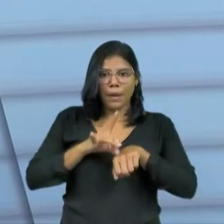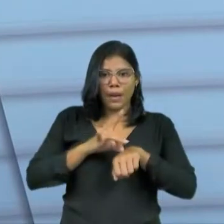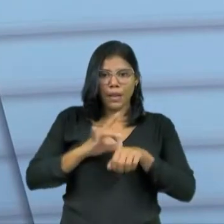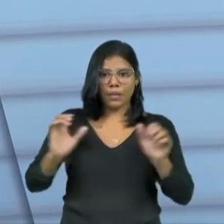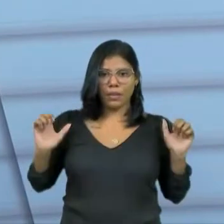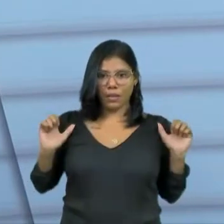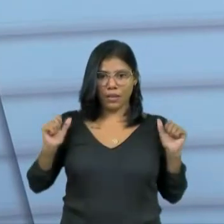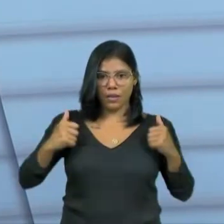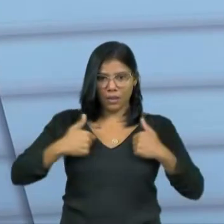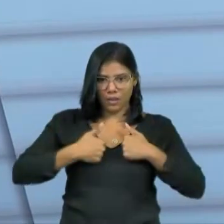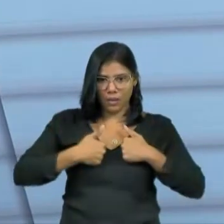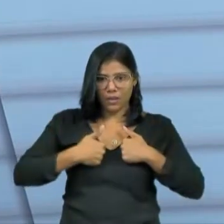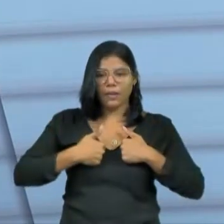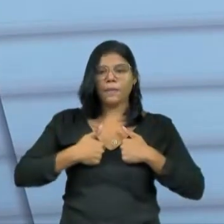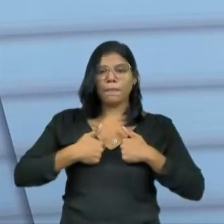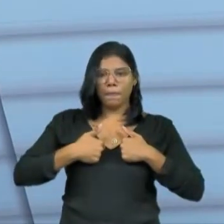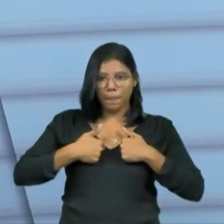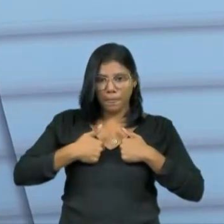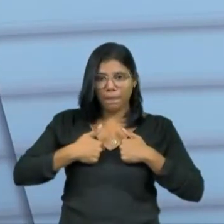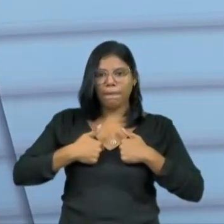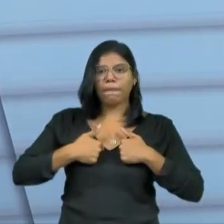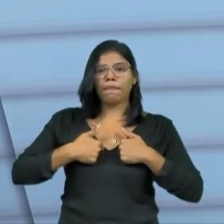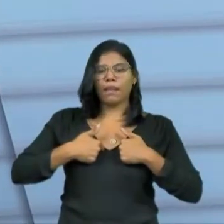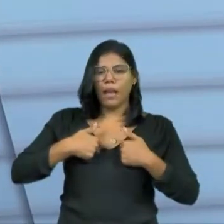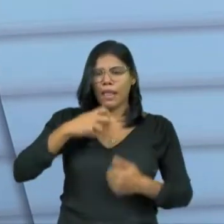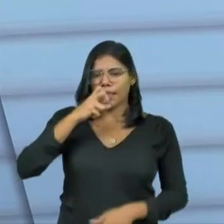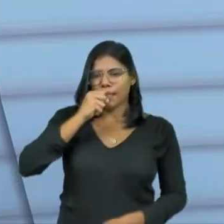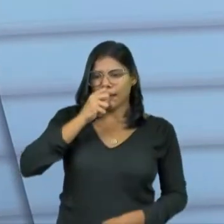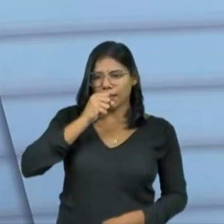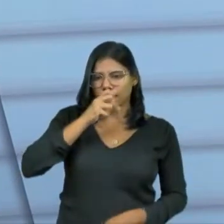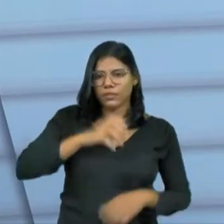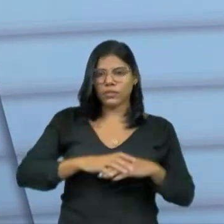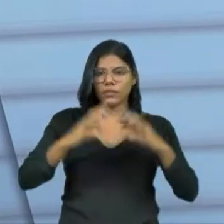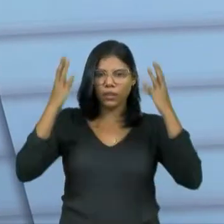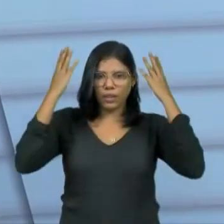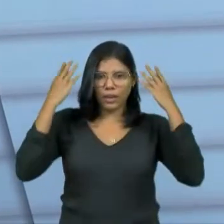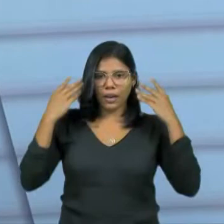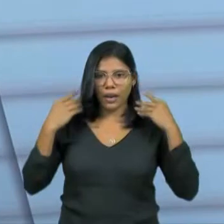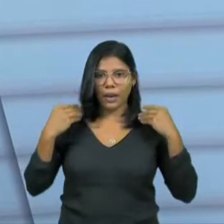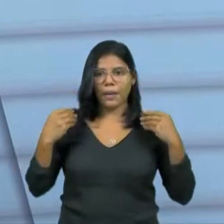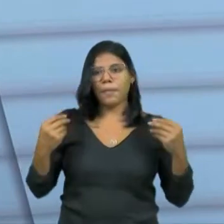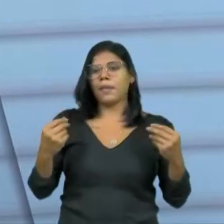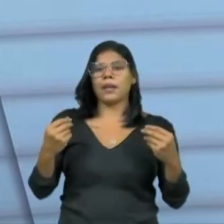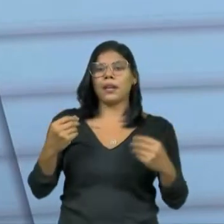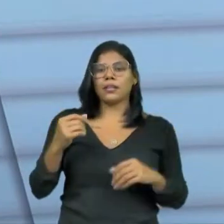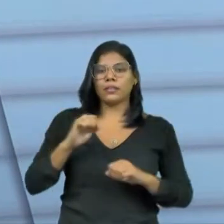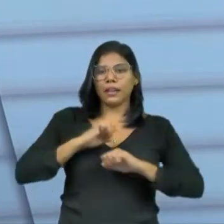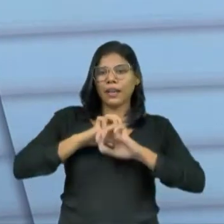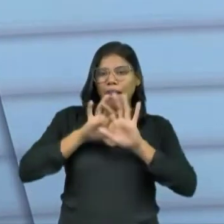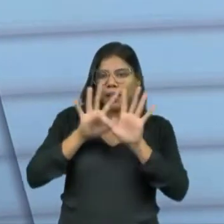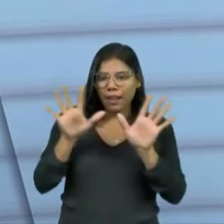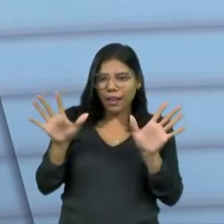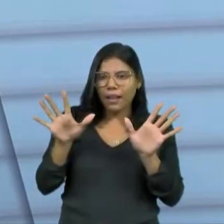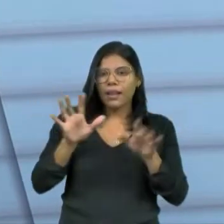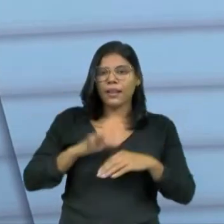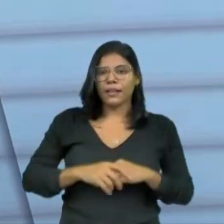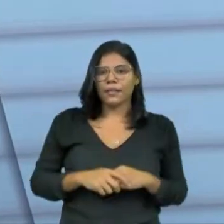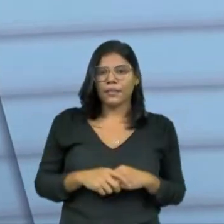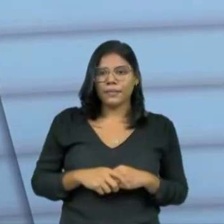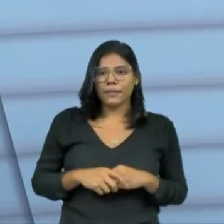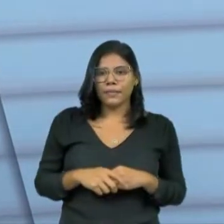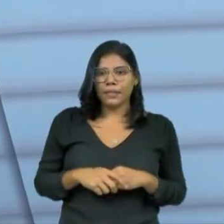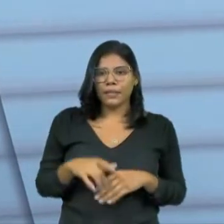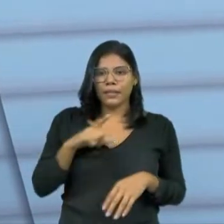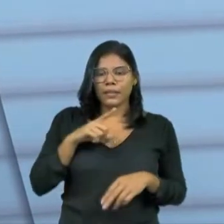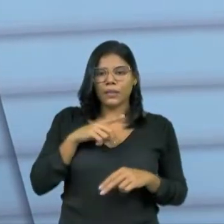alaranjado, no tom de cenoura. Cenoura. Cabelos médios, levemente claros, alourados. E